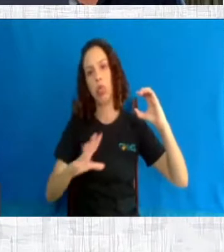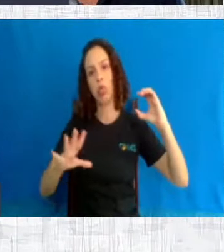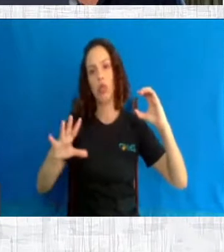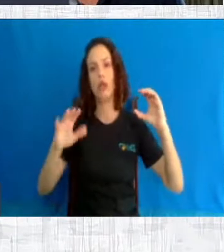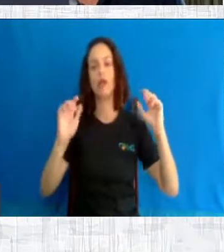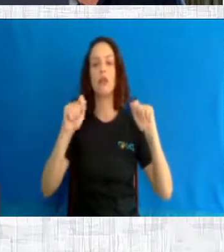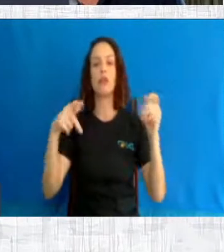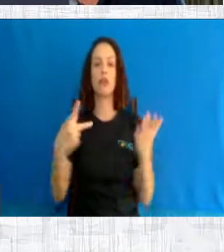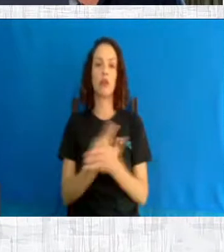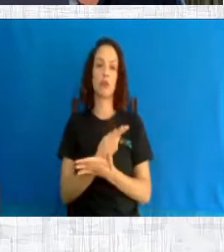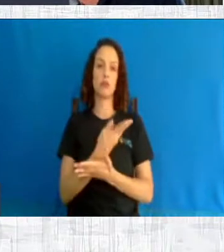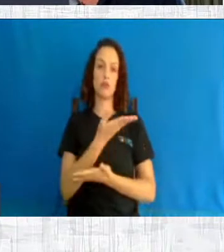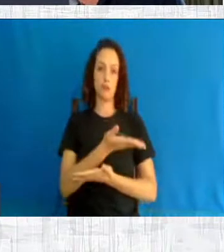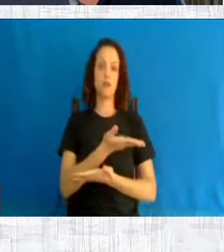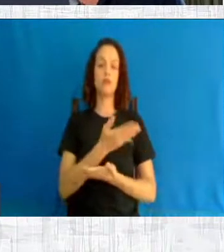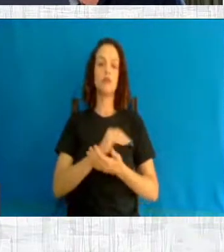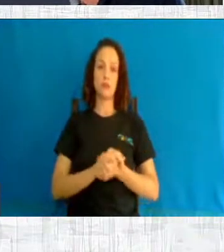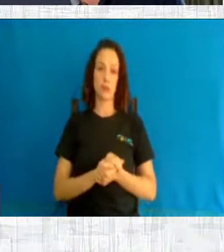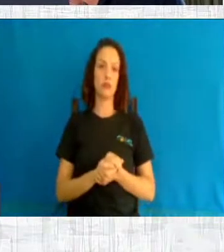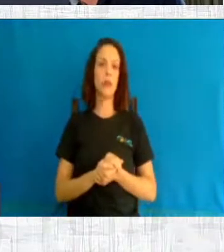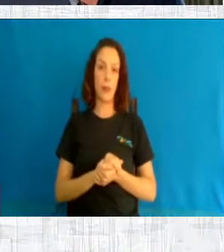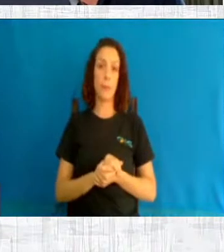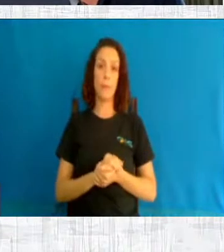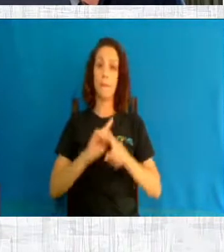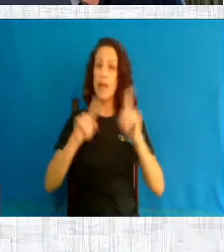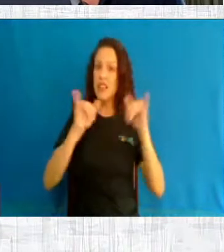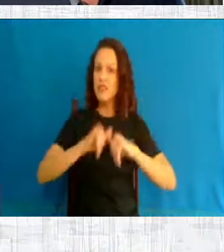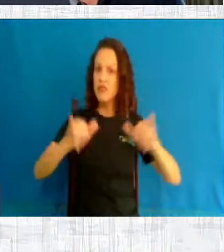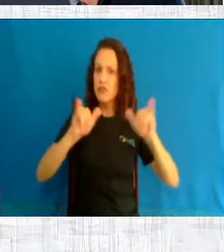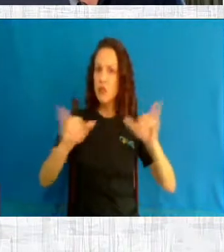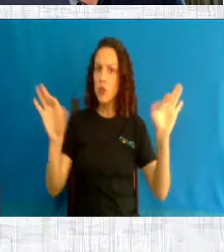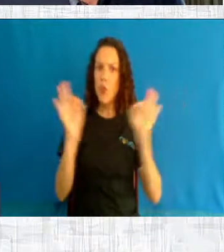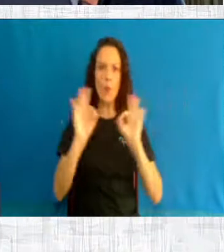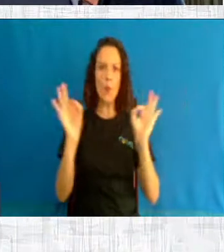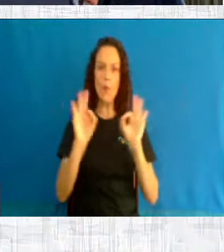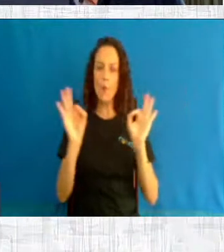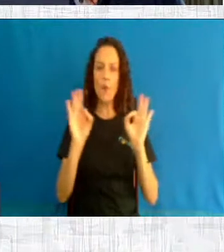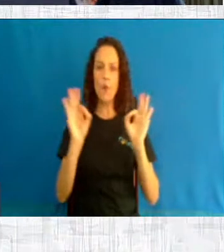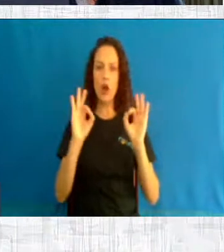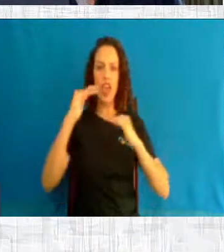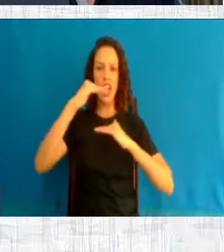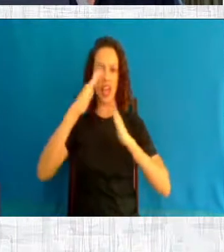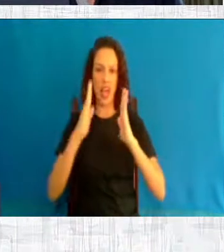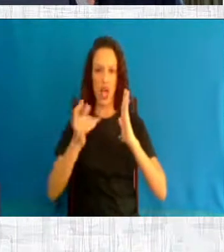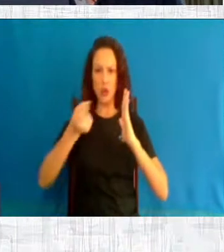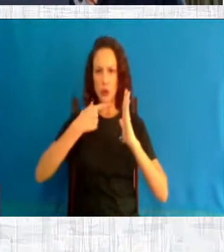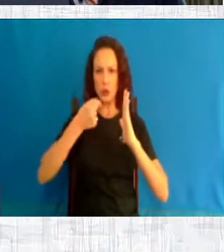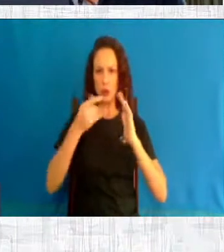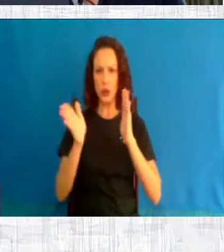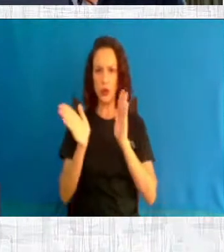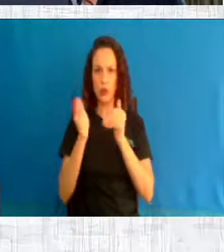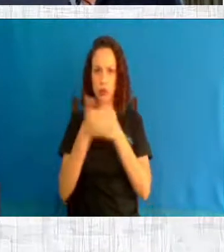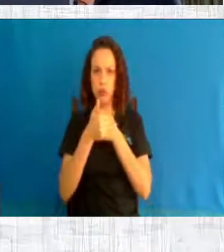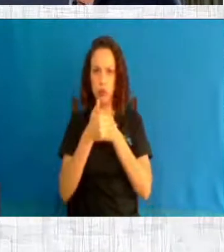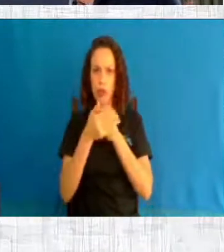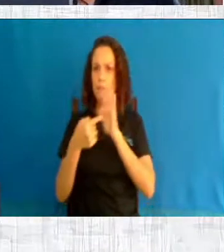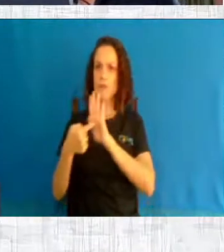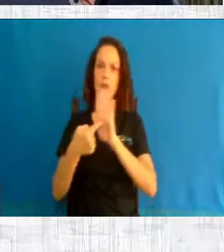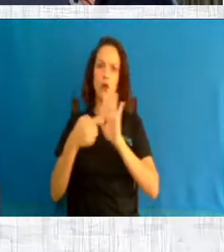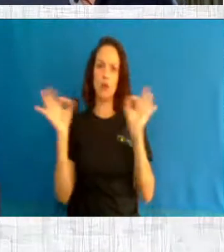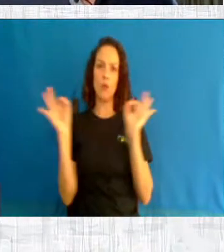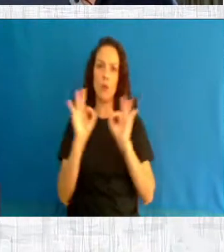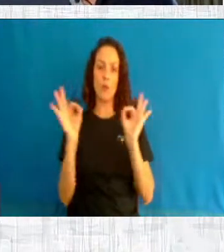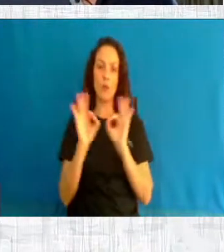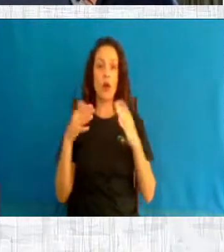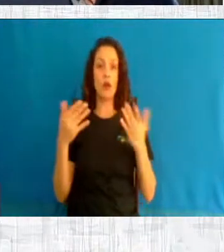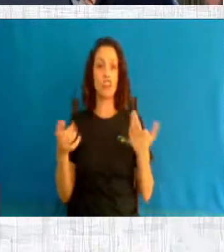fertilização, o aborto. Isso não é divulgado, nem nas bulas, lamentavelmente. E é uma bomba